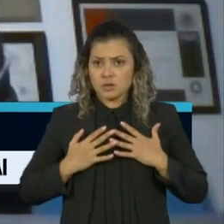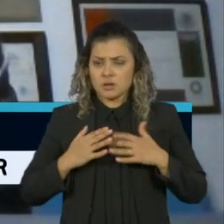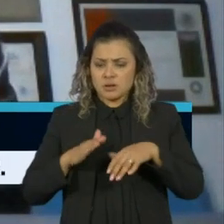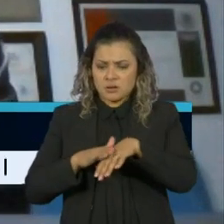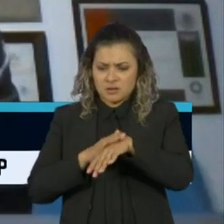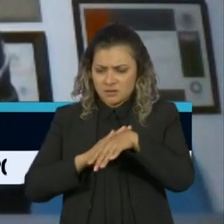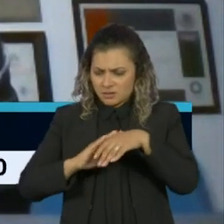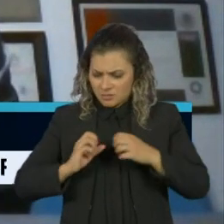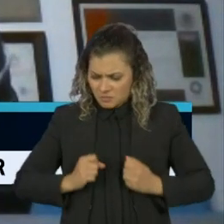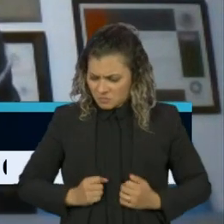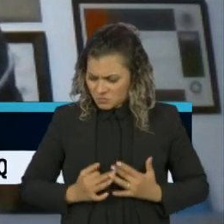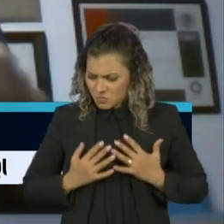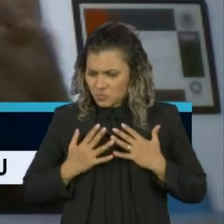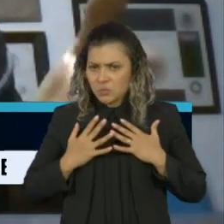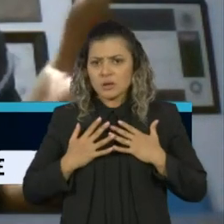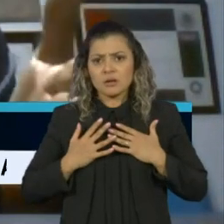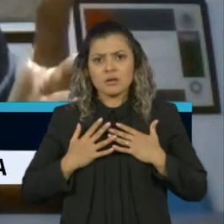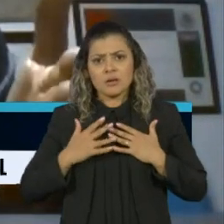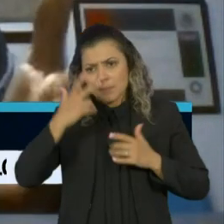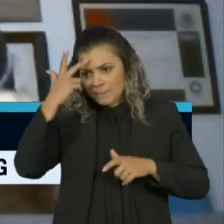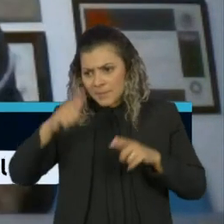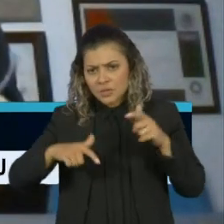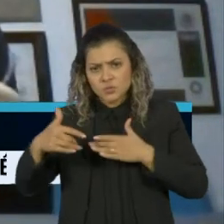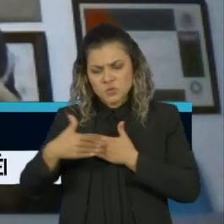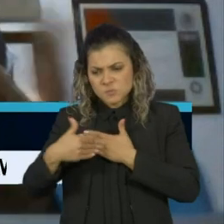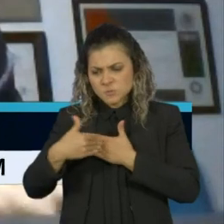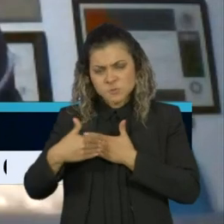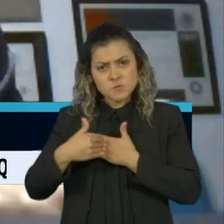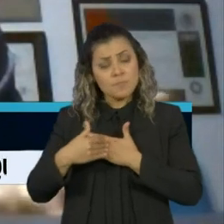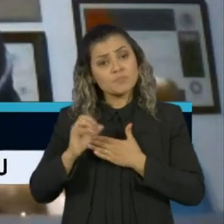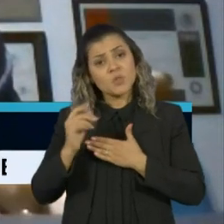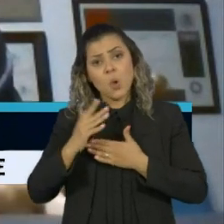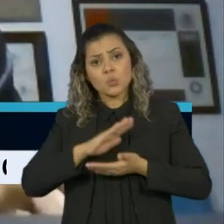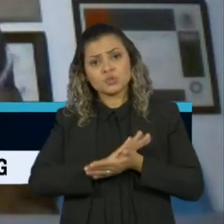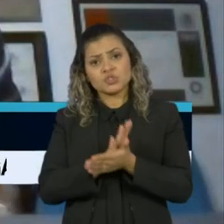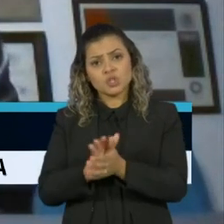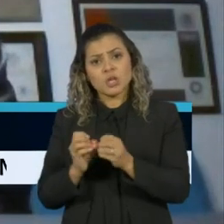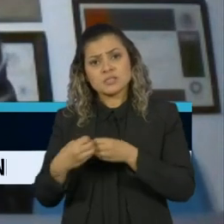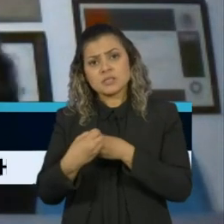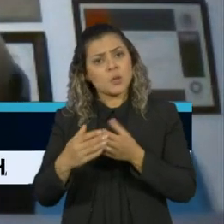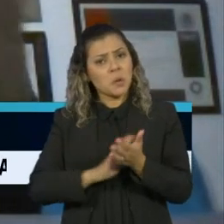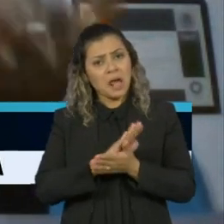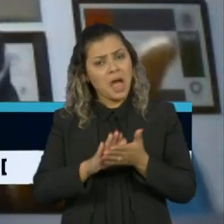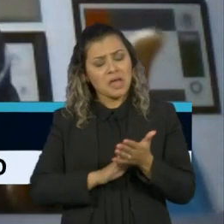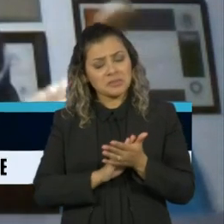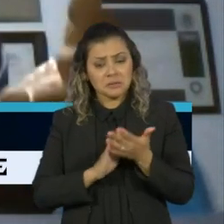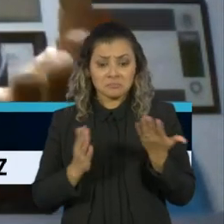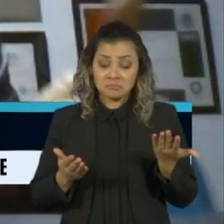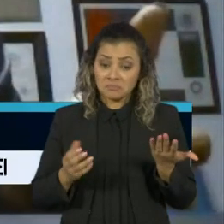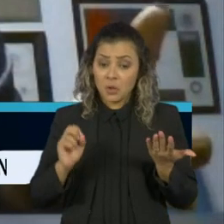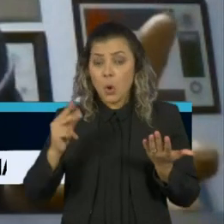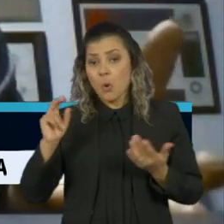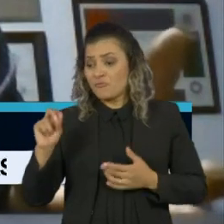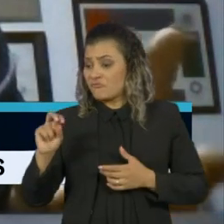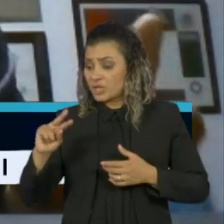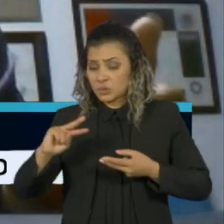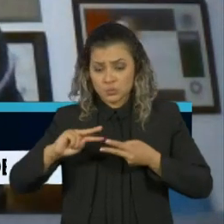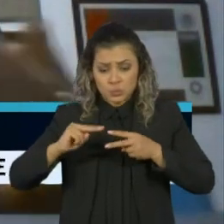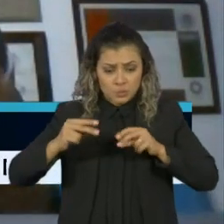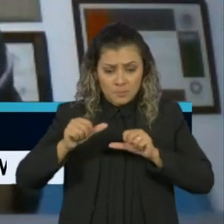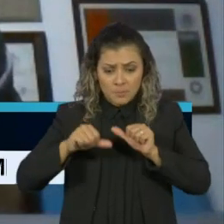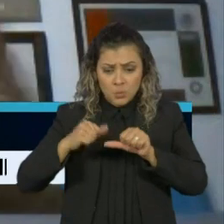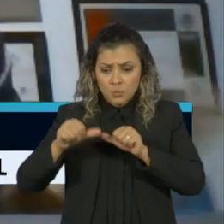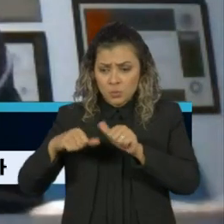pessoas resistentes? Ou será que penetra, mas não destrói as células? Ou será que ele ativa alguns genes